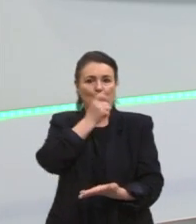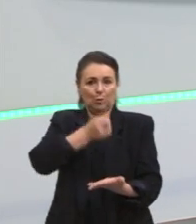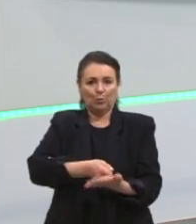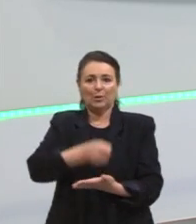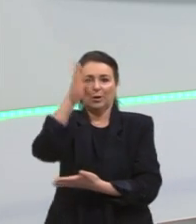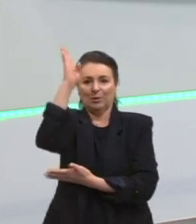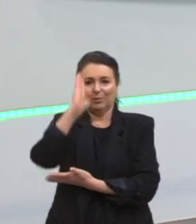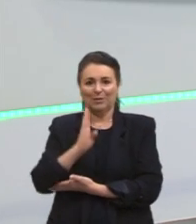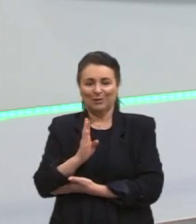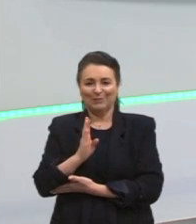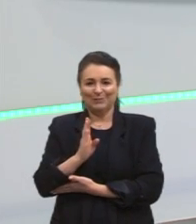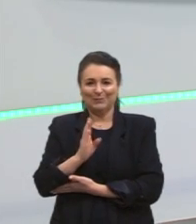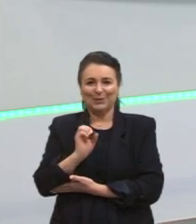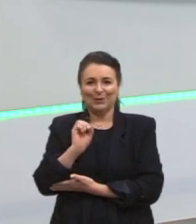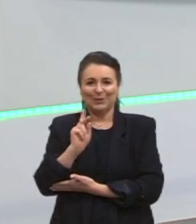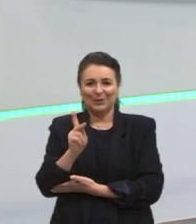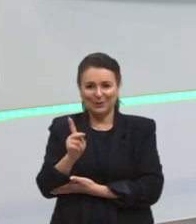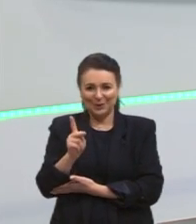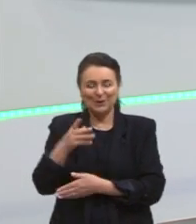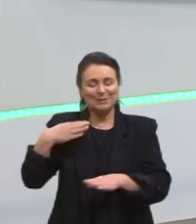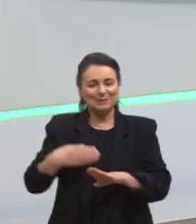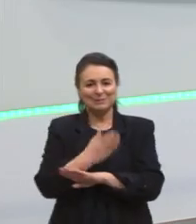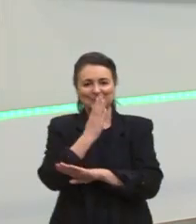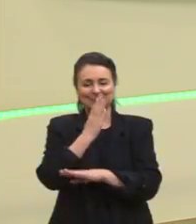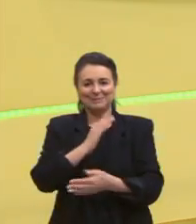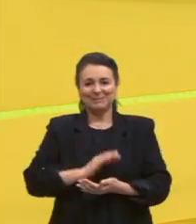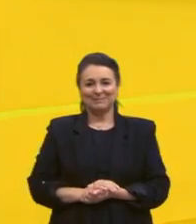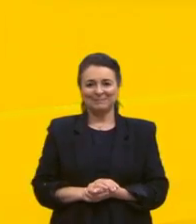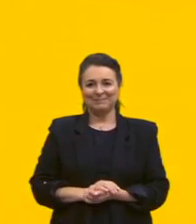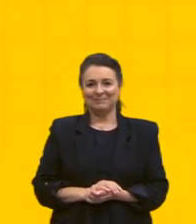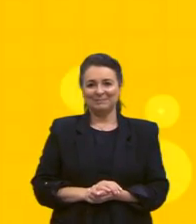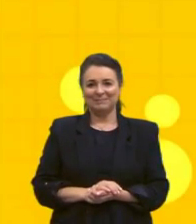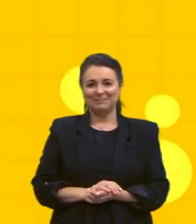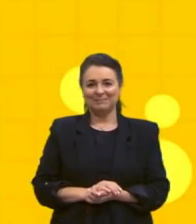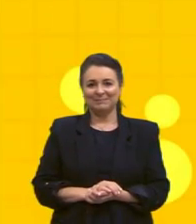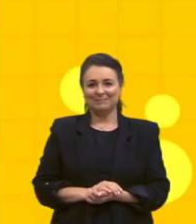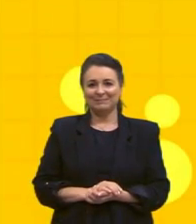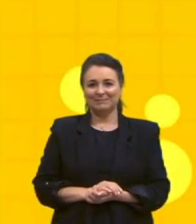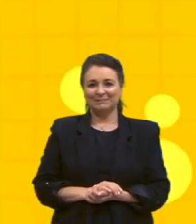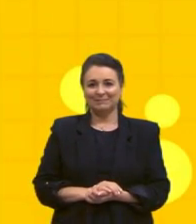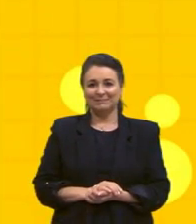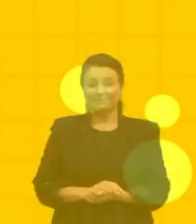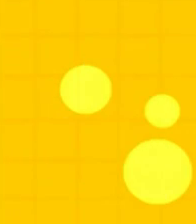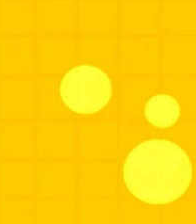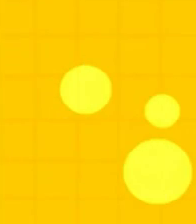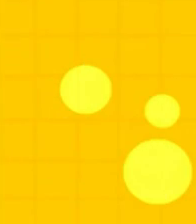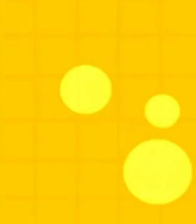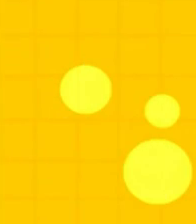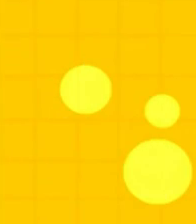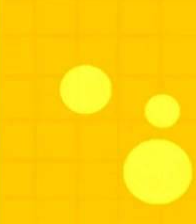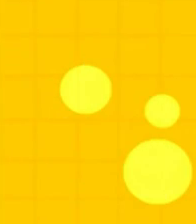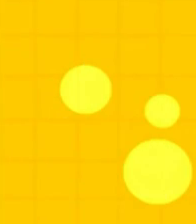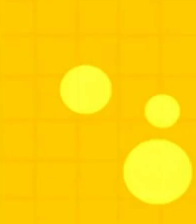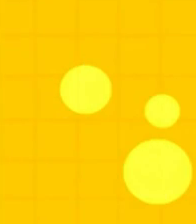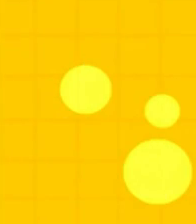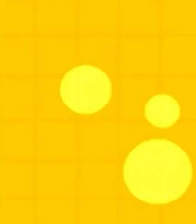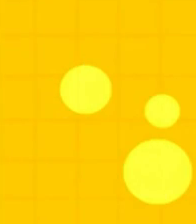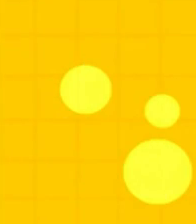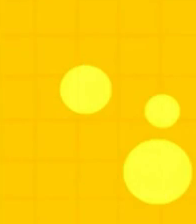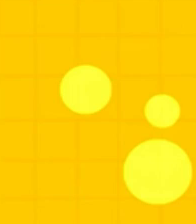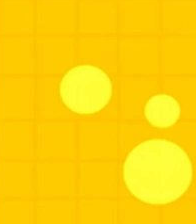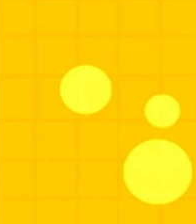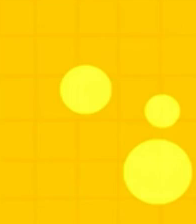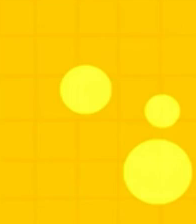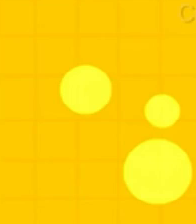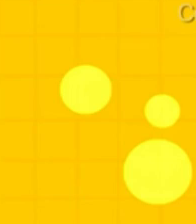bom? Valeu e partiu passar. Música Música Música